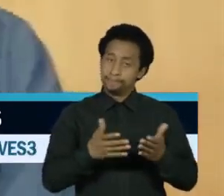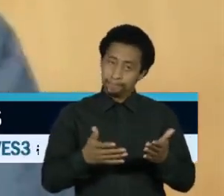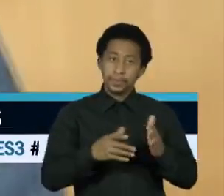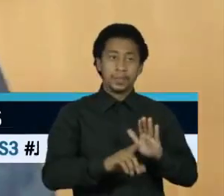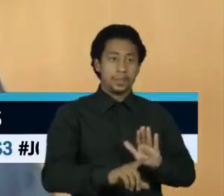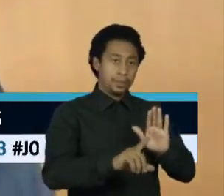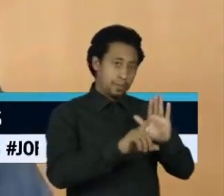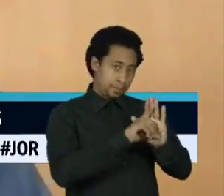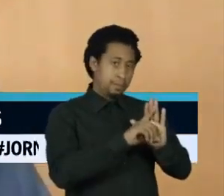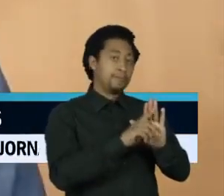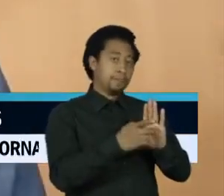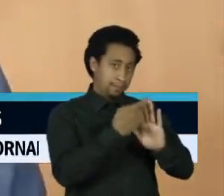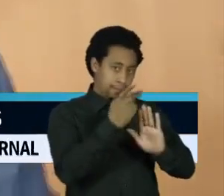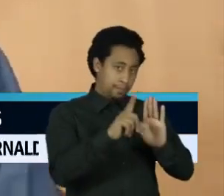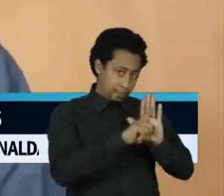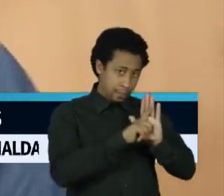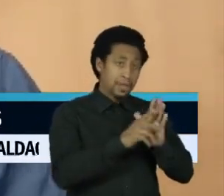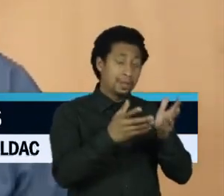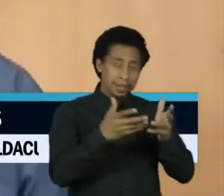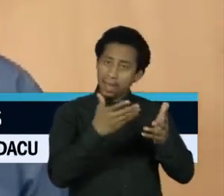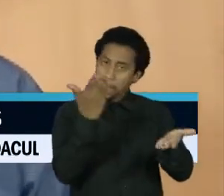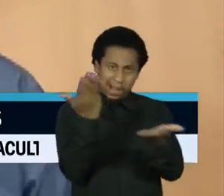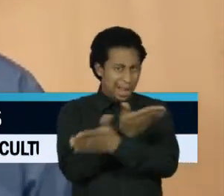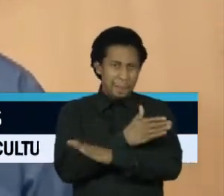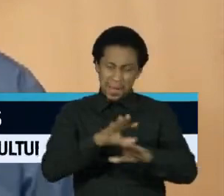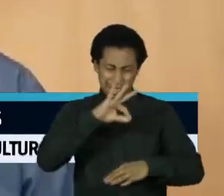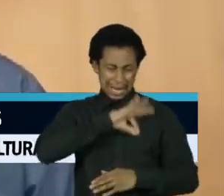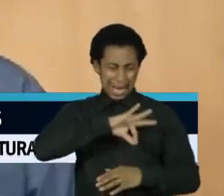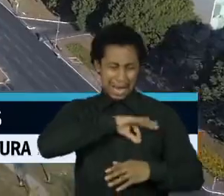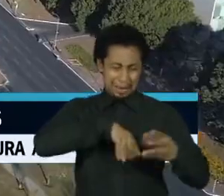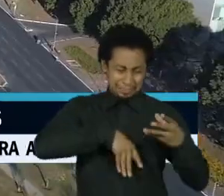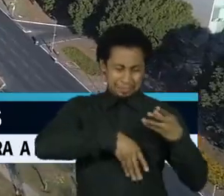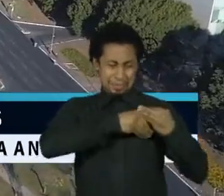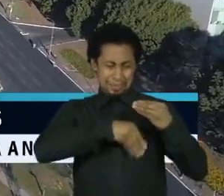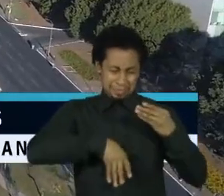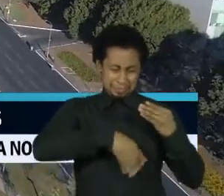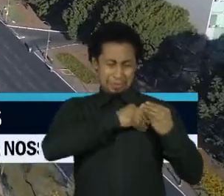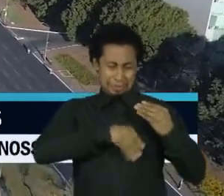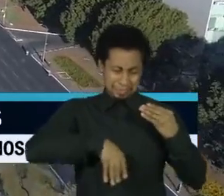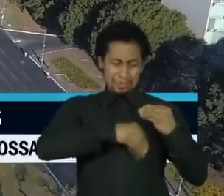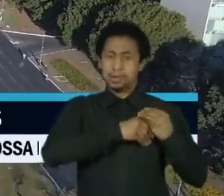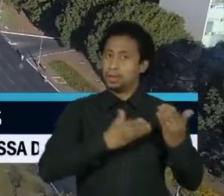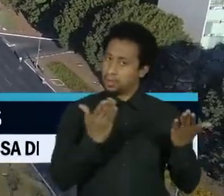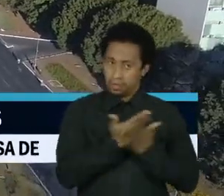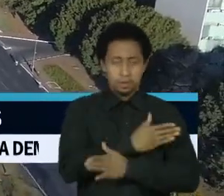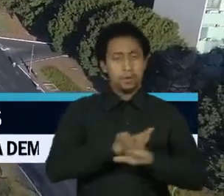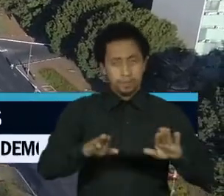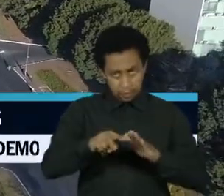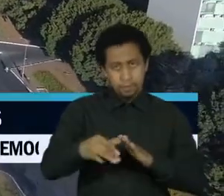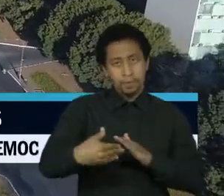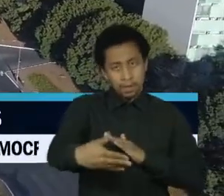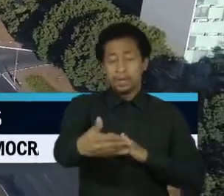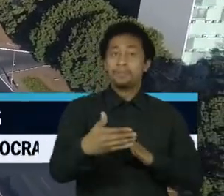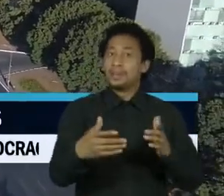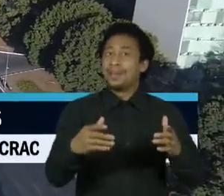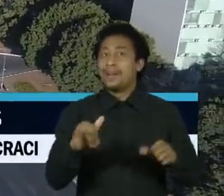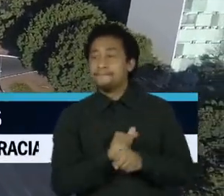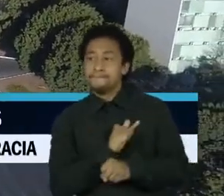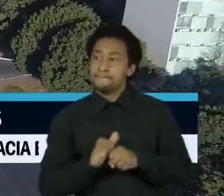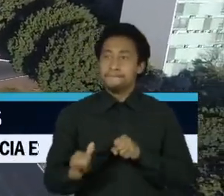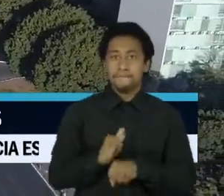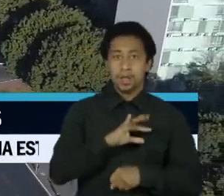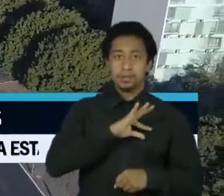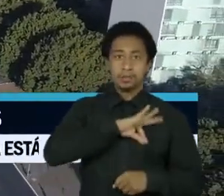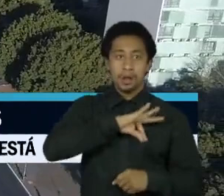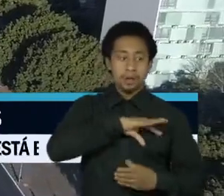com os penduricalhos. E penduricalhos, que são subterfúgios para furar um teto de